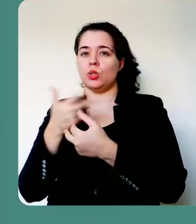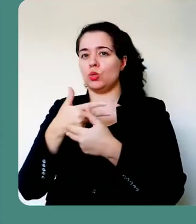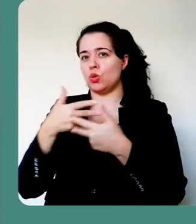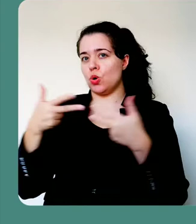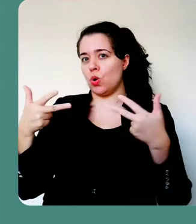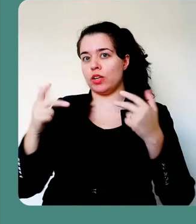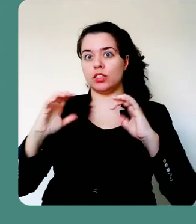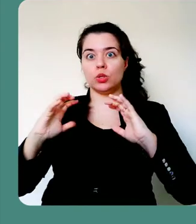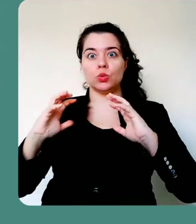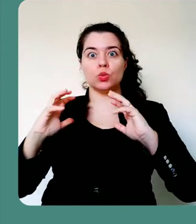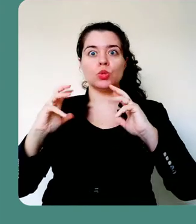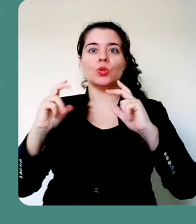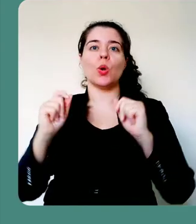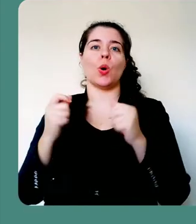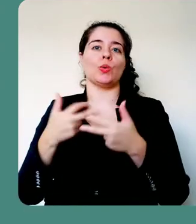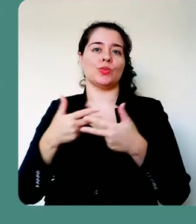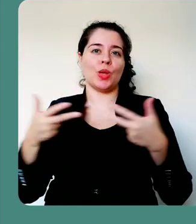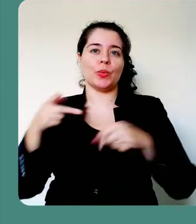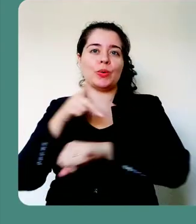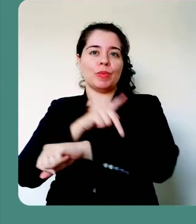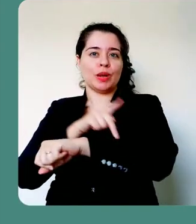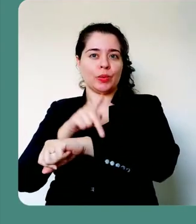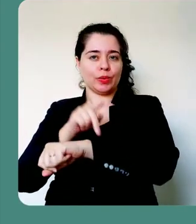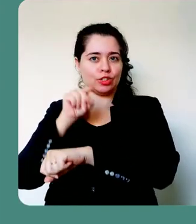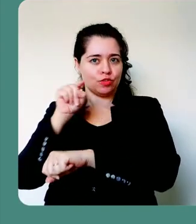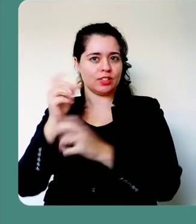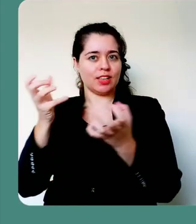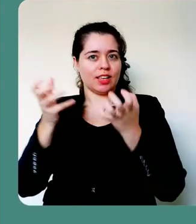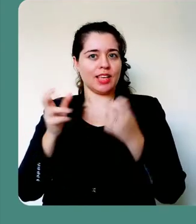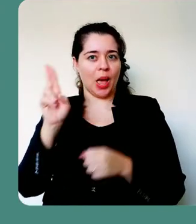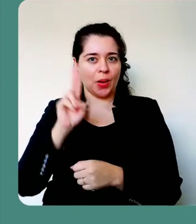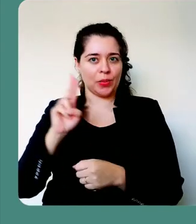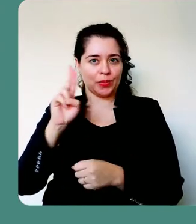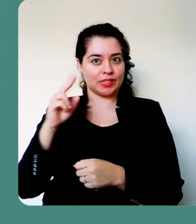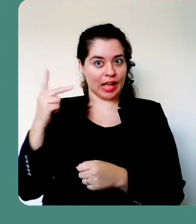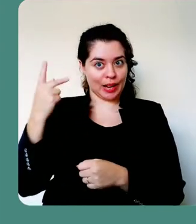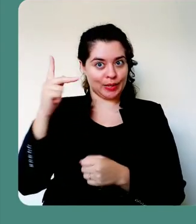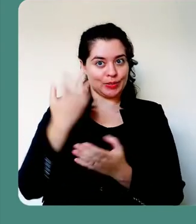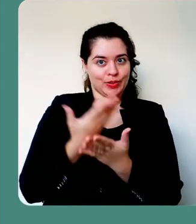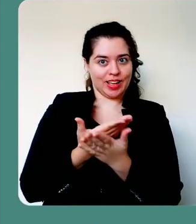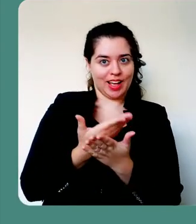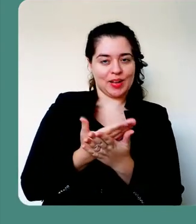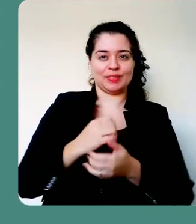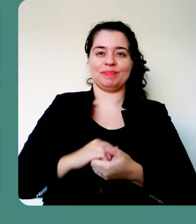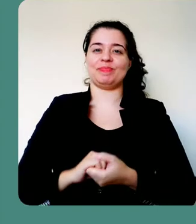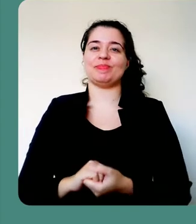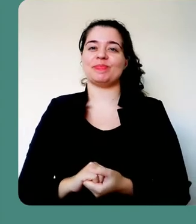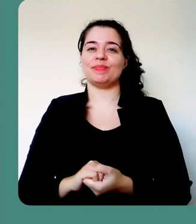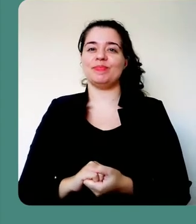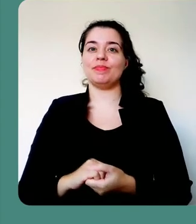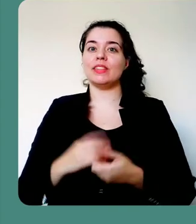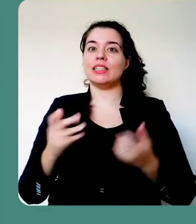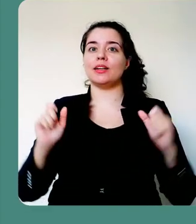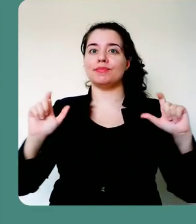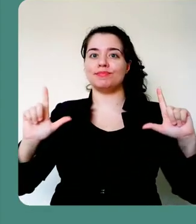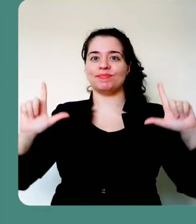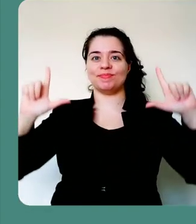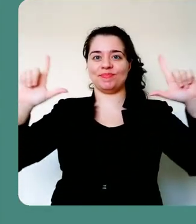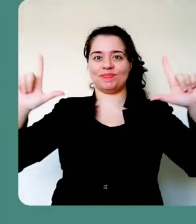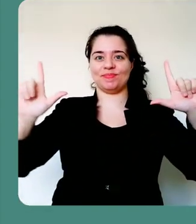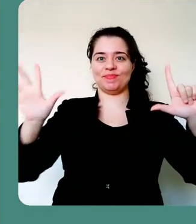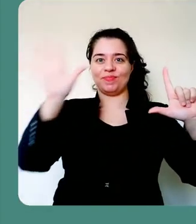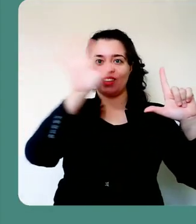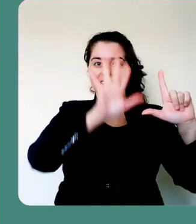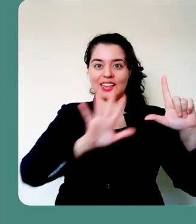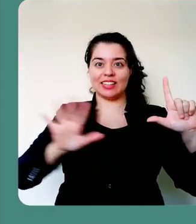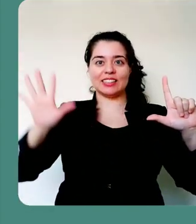enfim, todos os recursos pedagógicos que você queira utilizar na sua videoaula. Então, aqui na parte, na